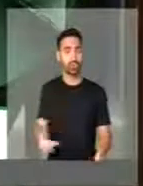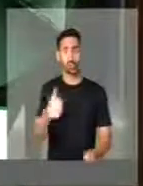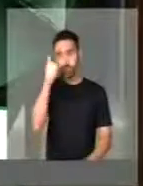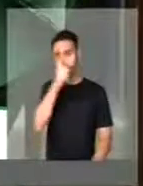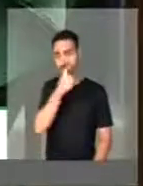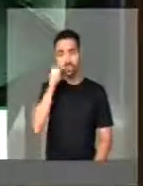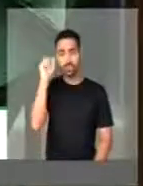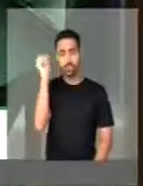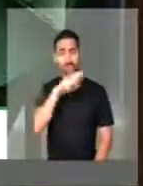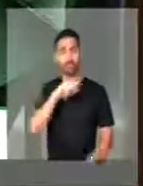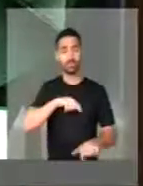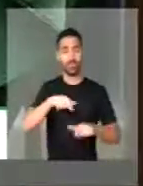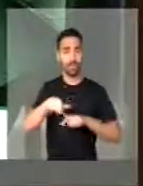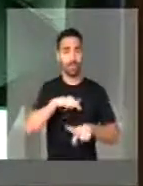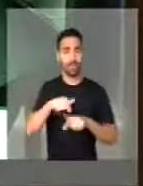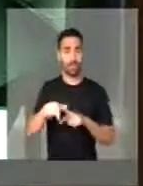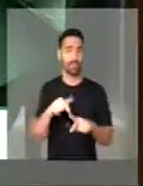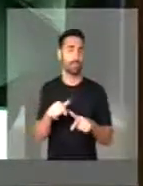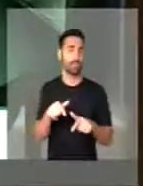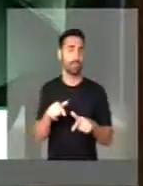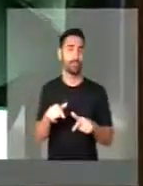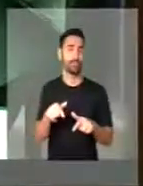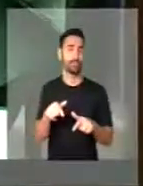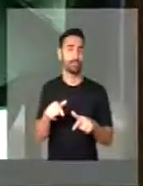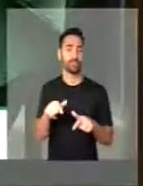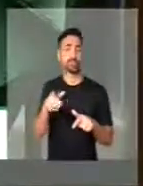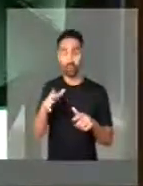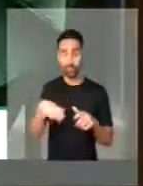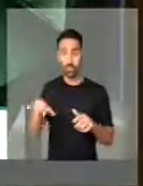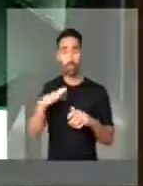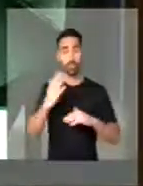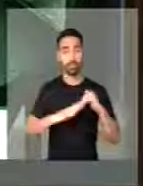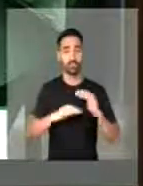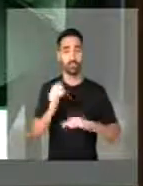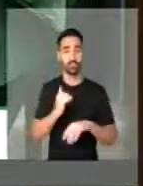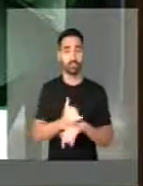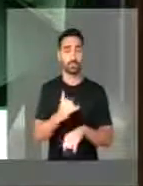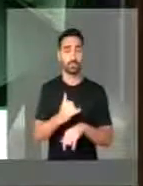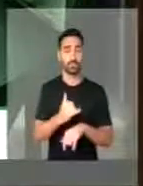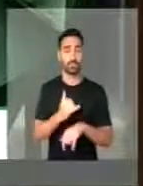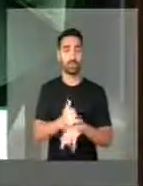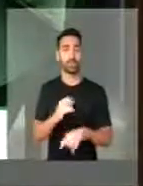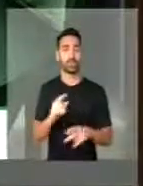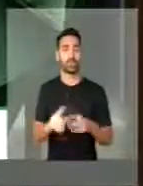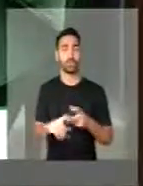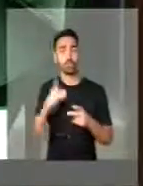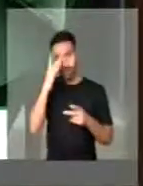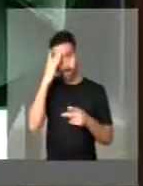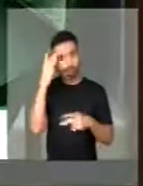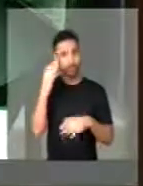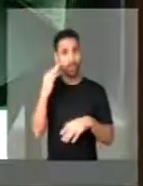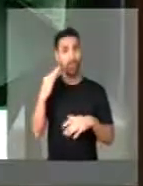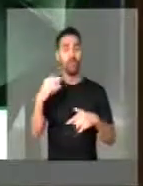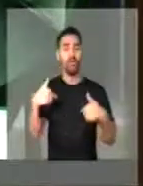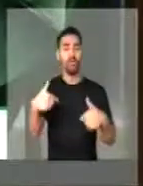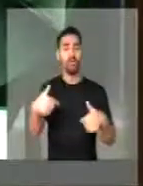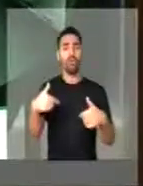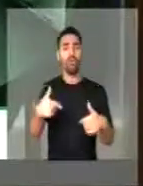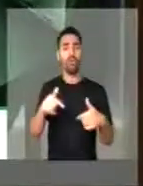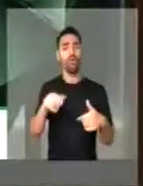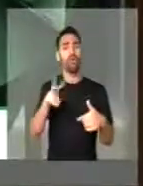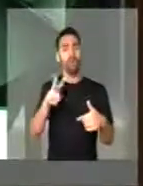condições de trabalho, como são a dos metalúrgicos, daqueles que resistem e que vão ser